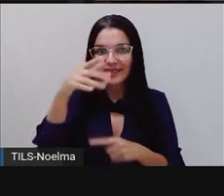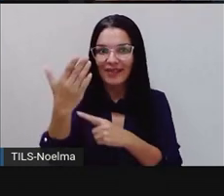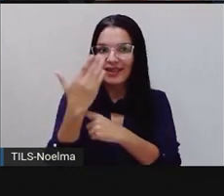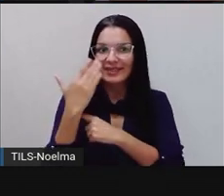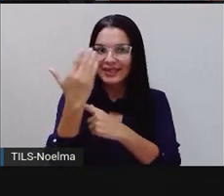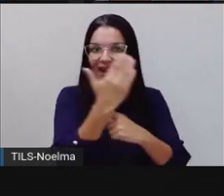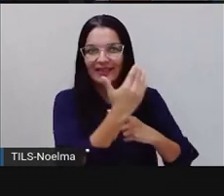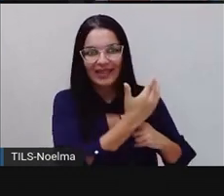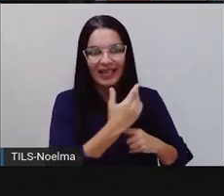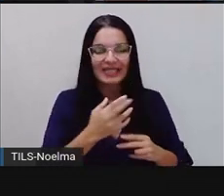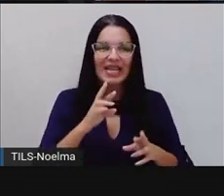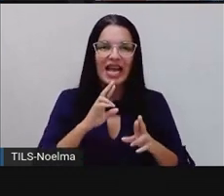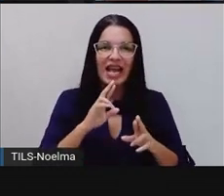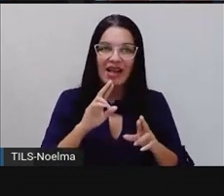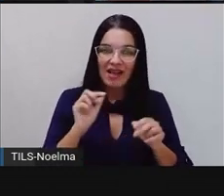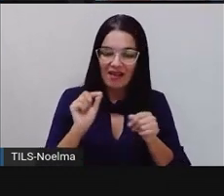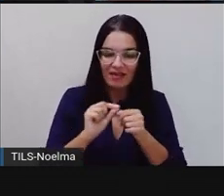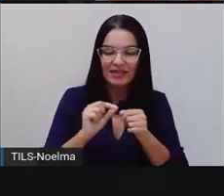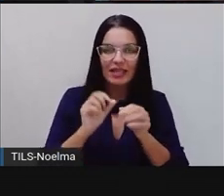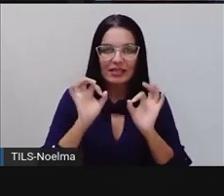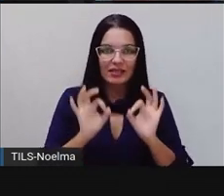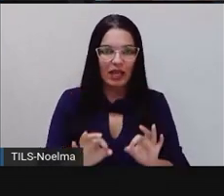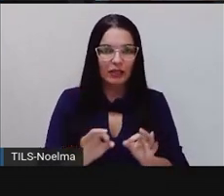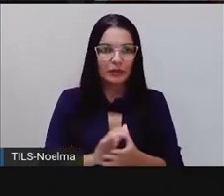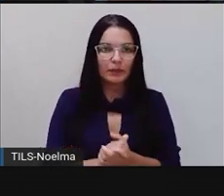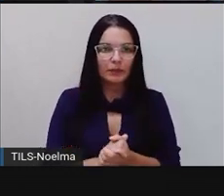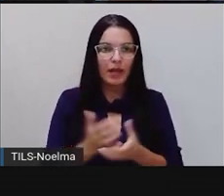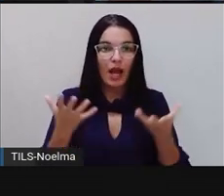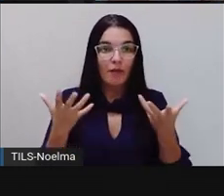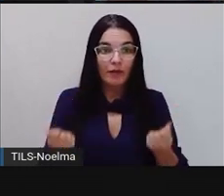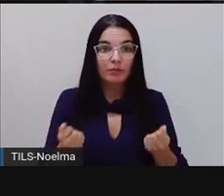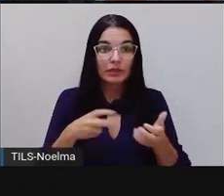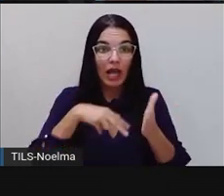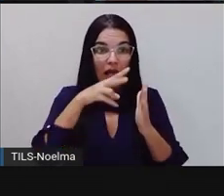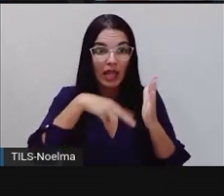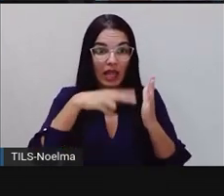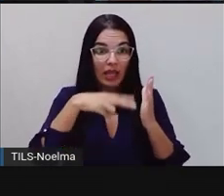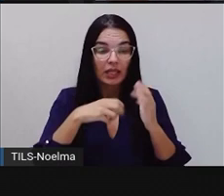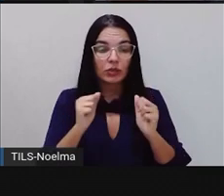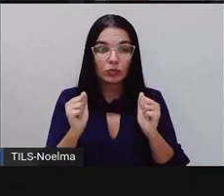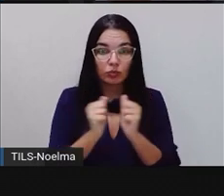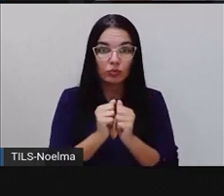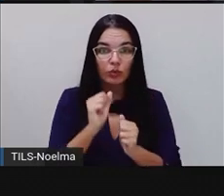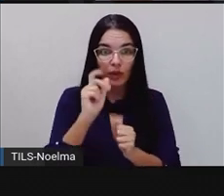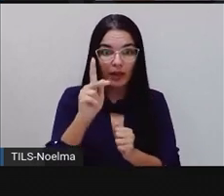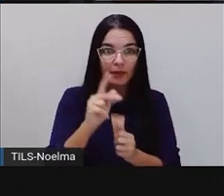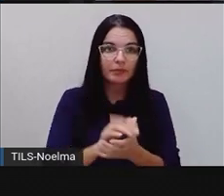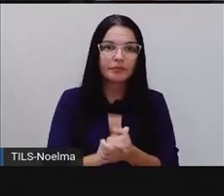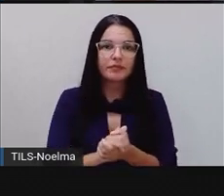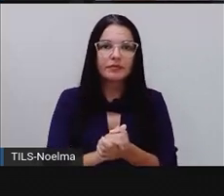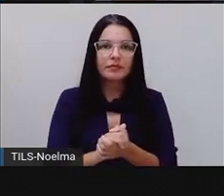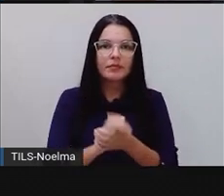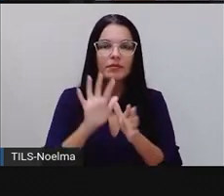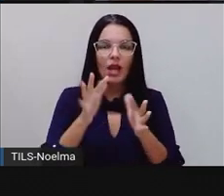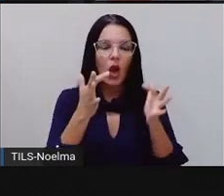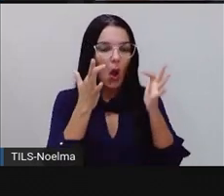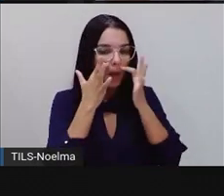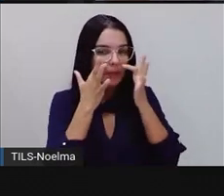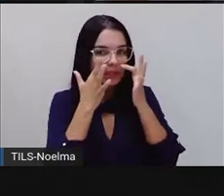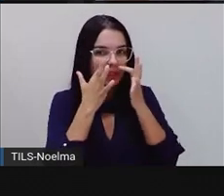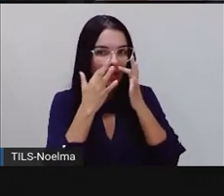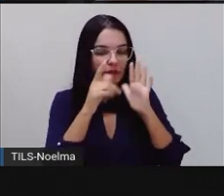né, a resolver tudo aqui. Então vamos ler aqui junto com a PRO e me ajuda, tá? Ó, observe os